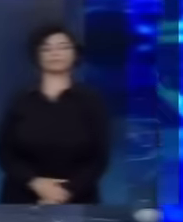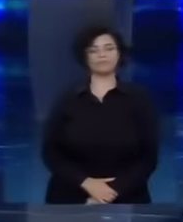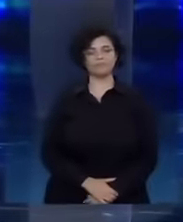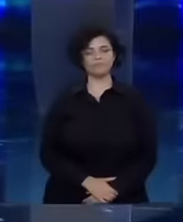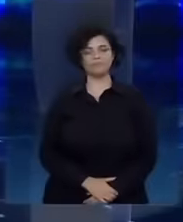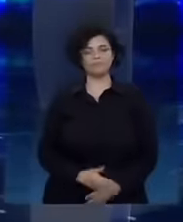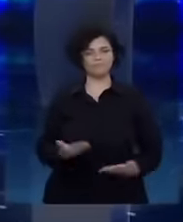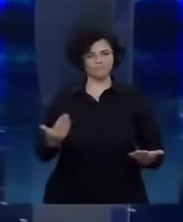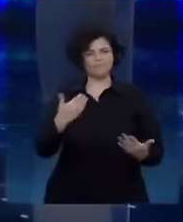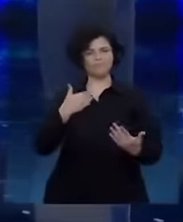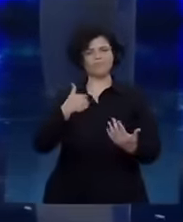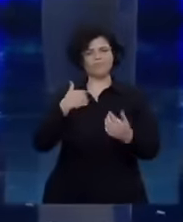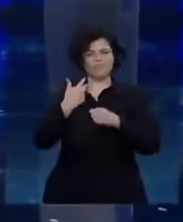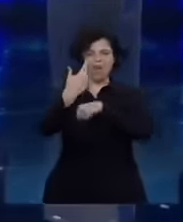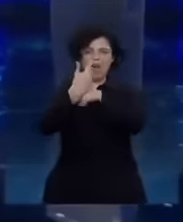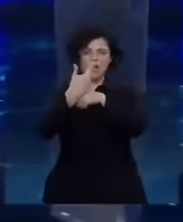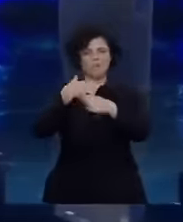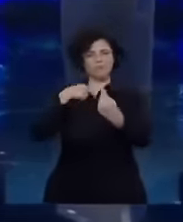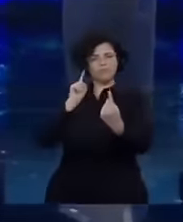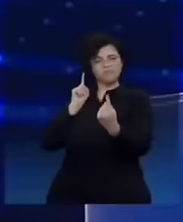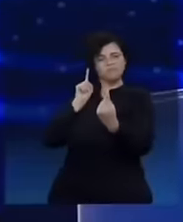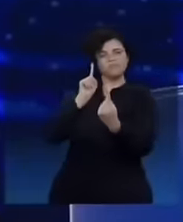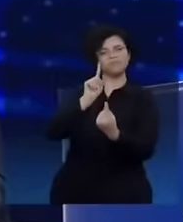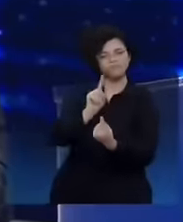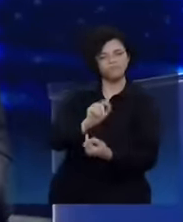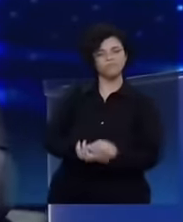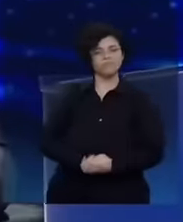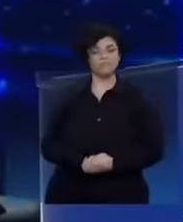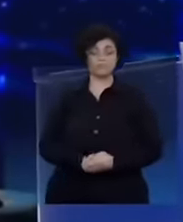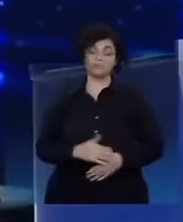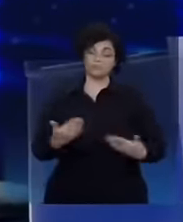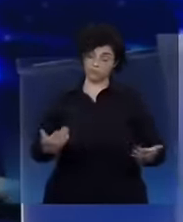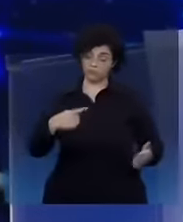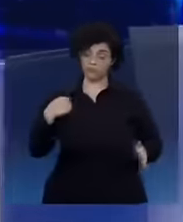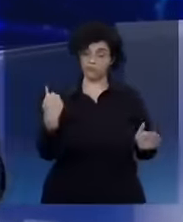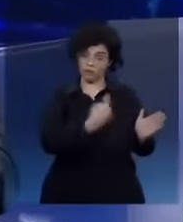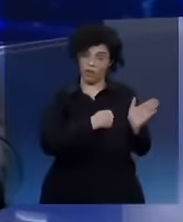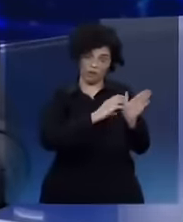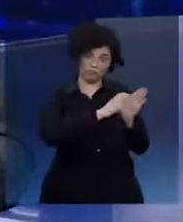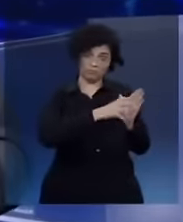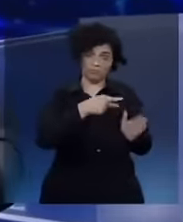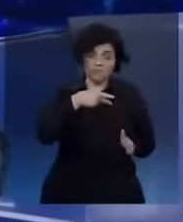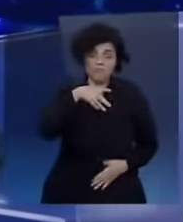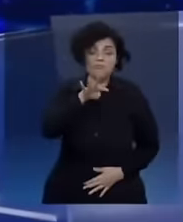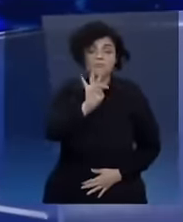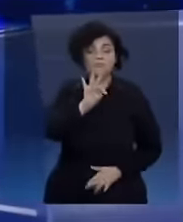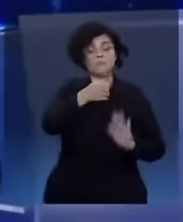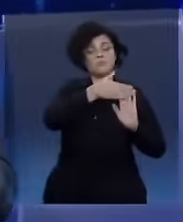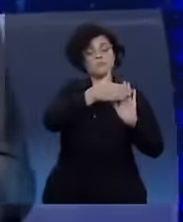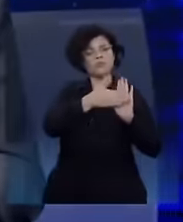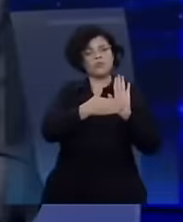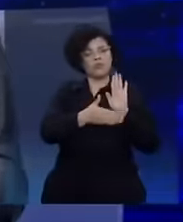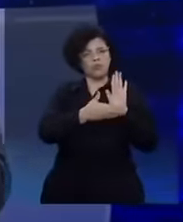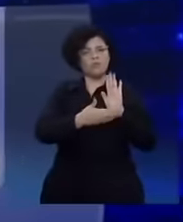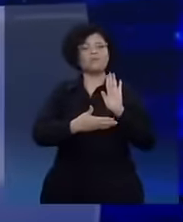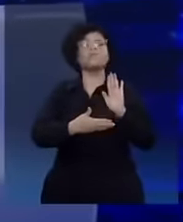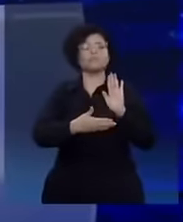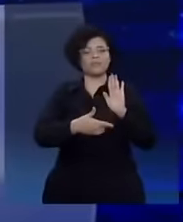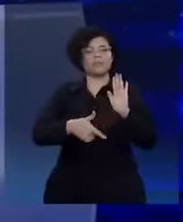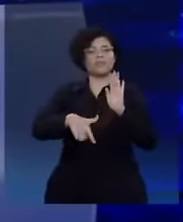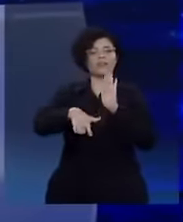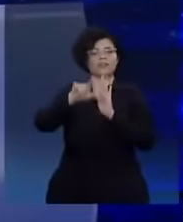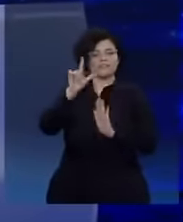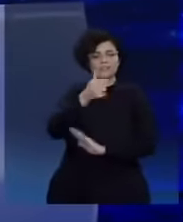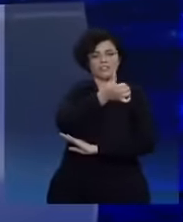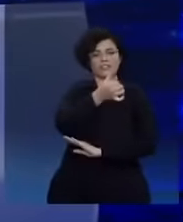mais pobres. tenho aproximado a Câmara para dizer que o Partido dos Trabalhadores tinha proposto, antes de votar os R$ mil